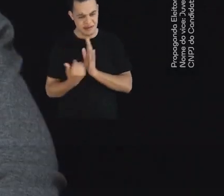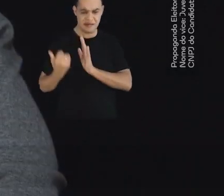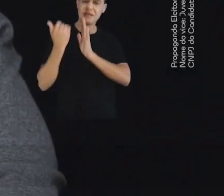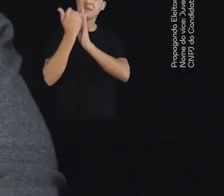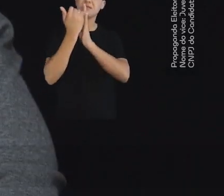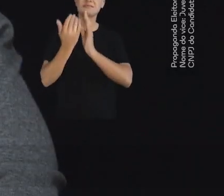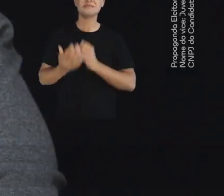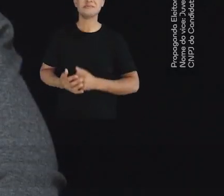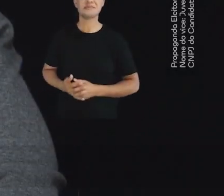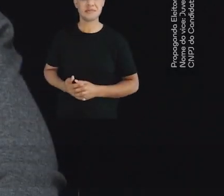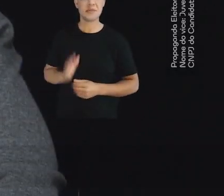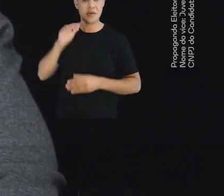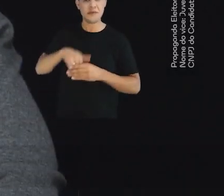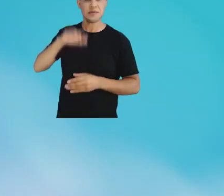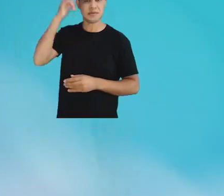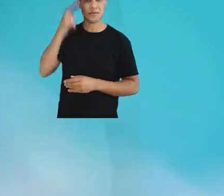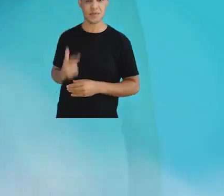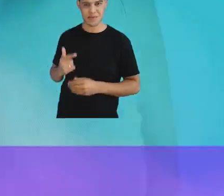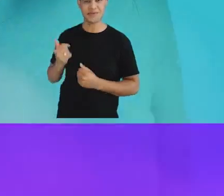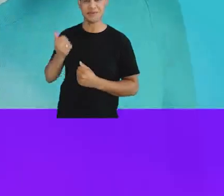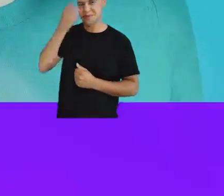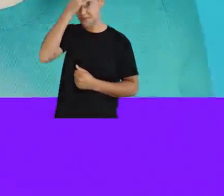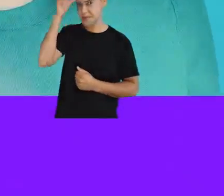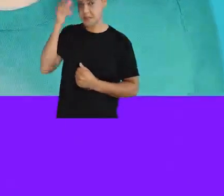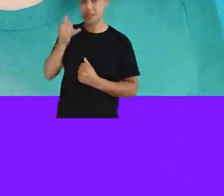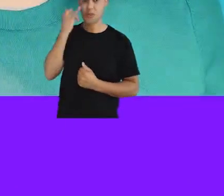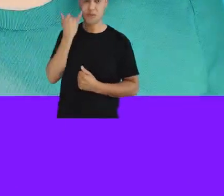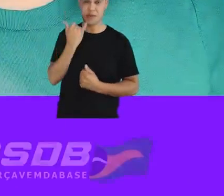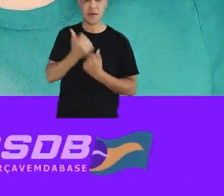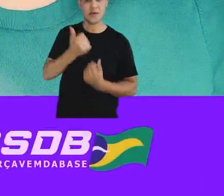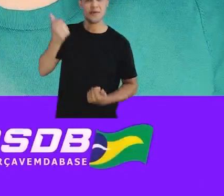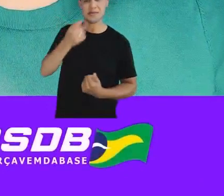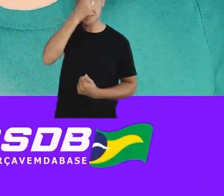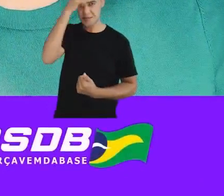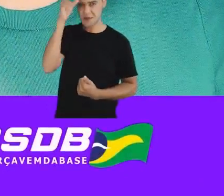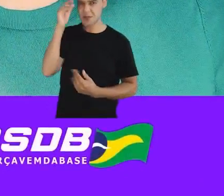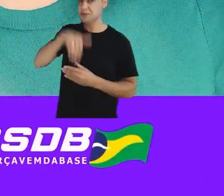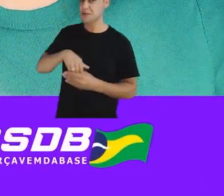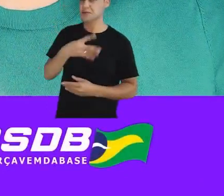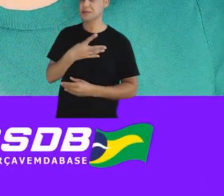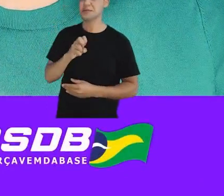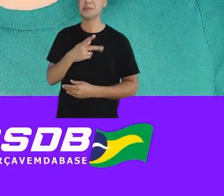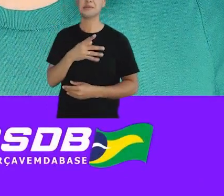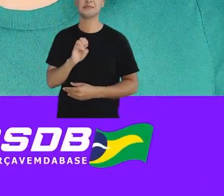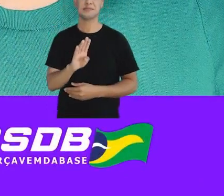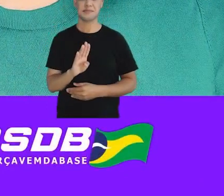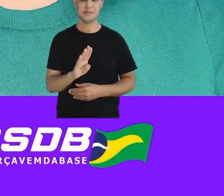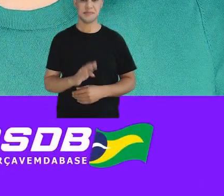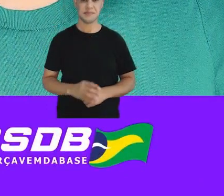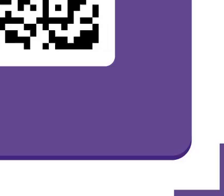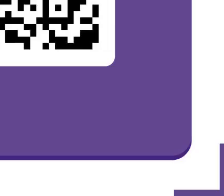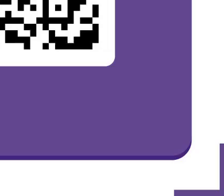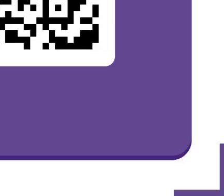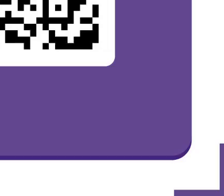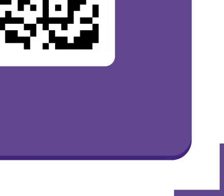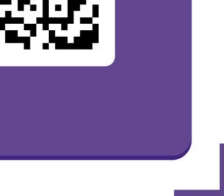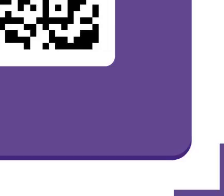acima de tudo. Vote Luísa Barreto Prefeito. Juvenal Araújo Vice-Prefeito. Vote 45 PSDB.